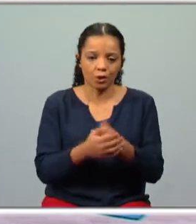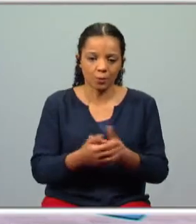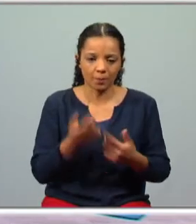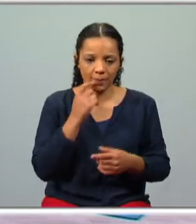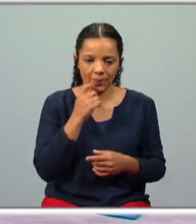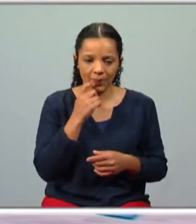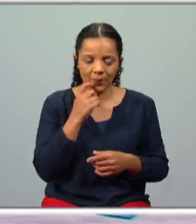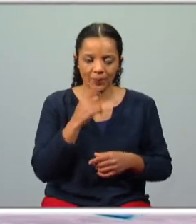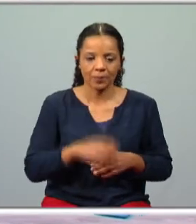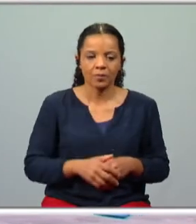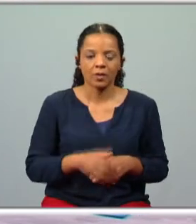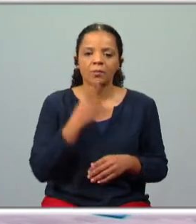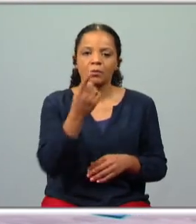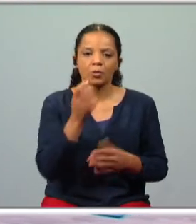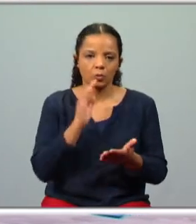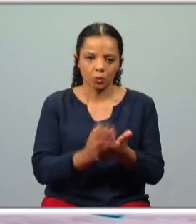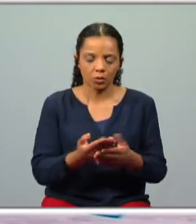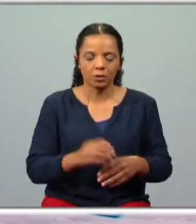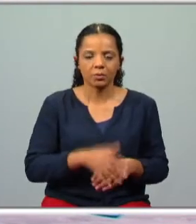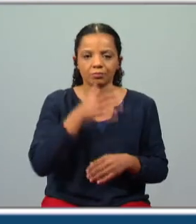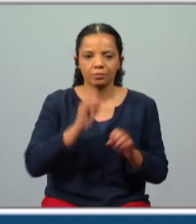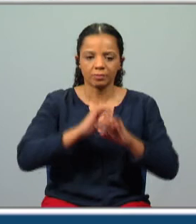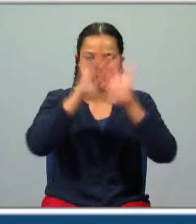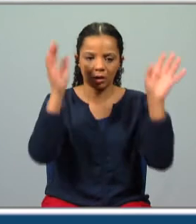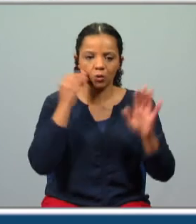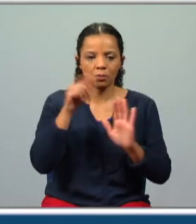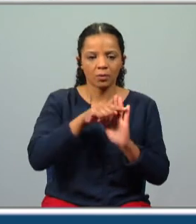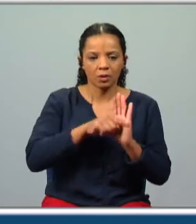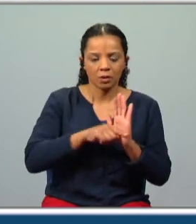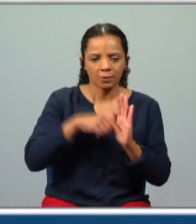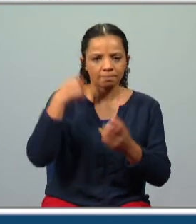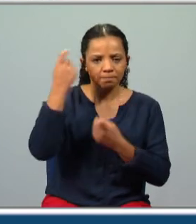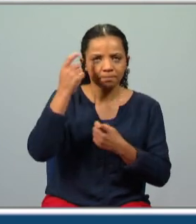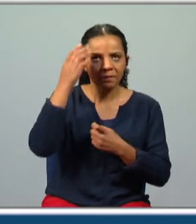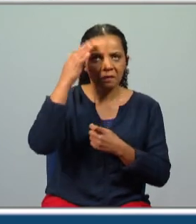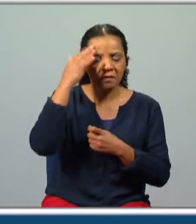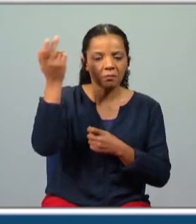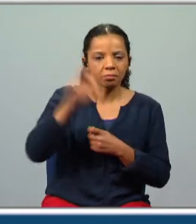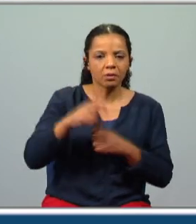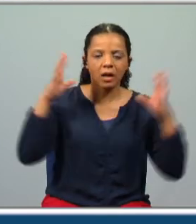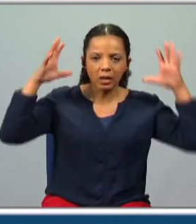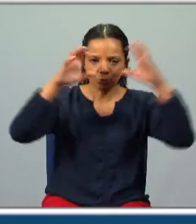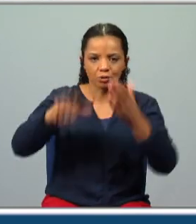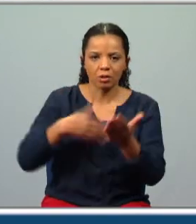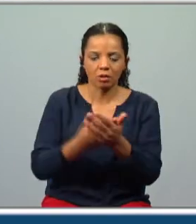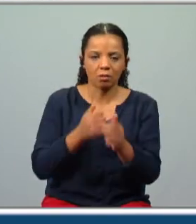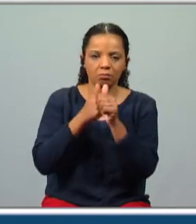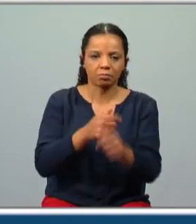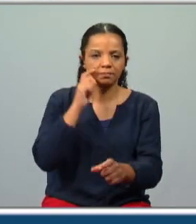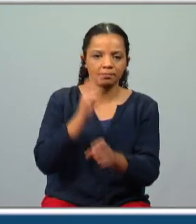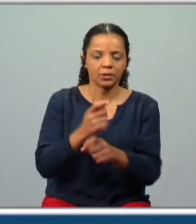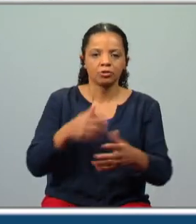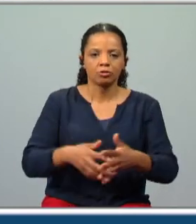agora última questão explicitem que medida as profecias feitas pelo Adamastor cumprem exigências